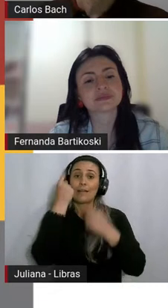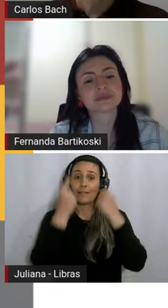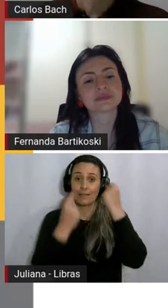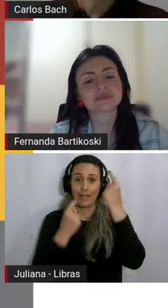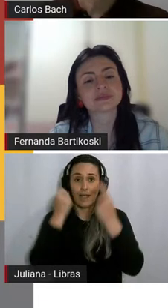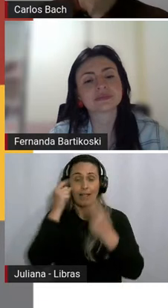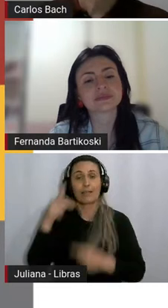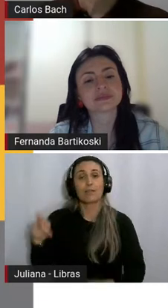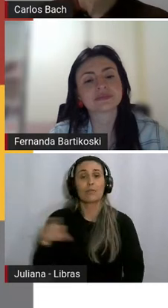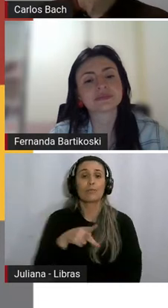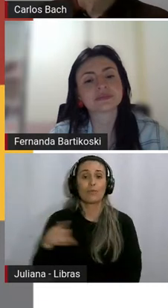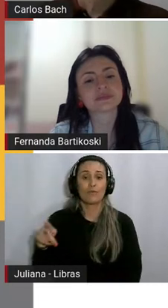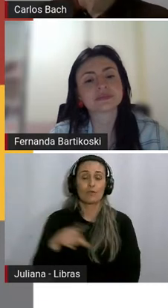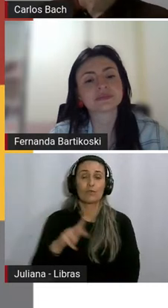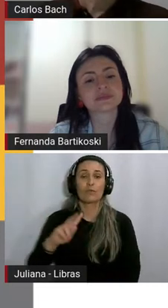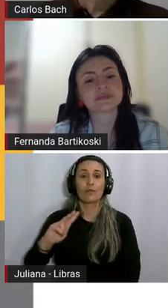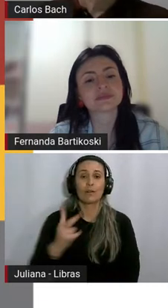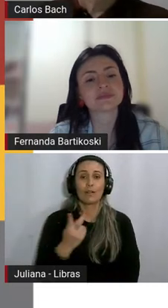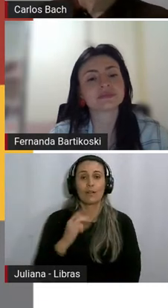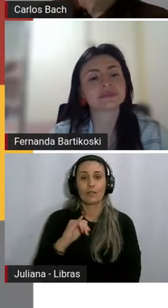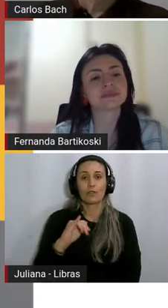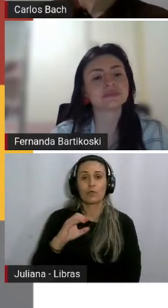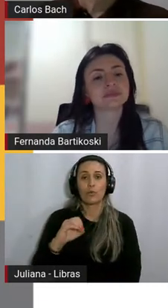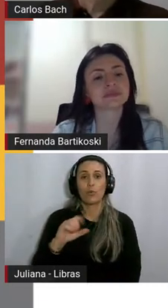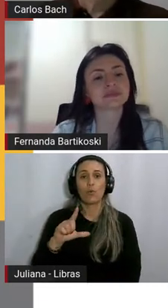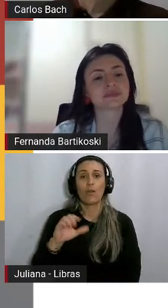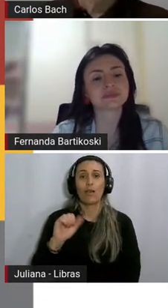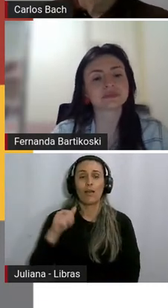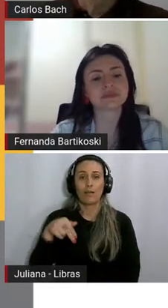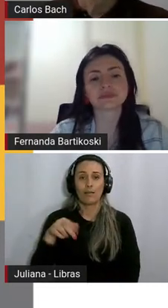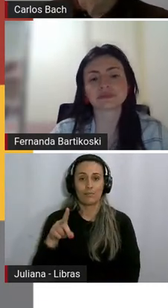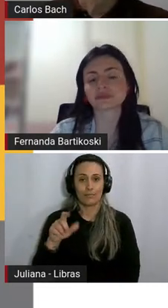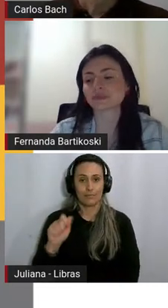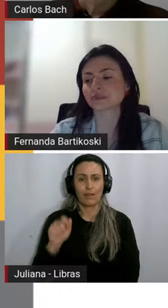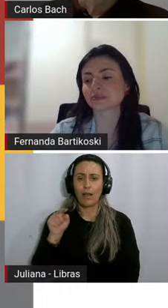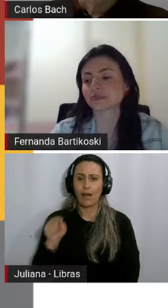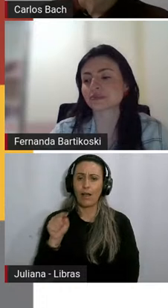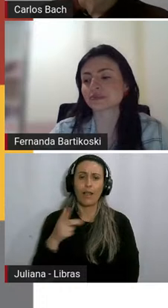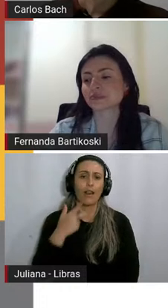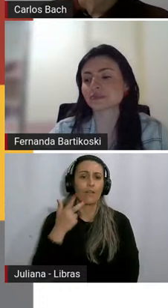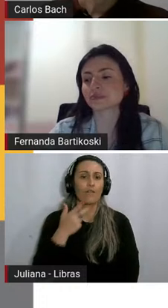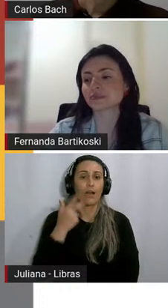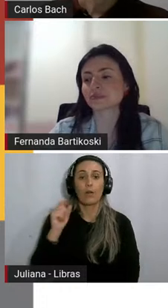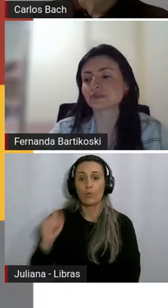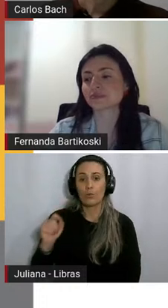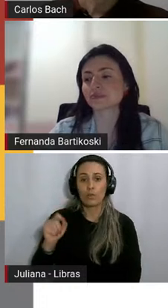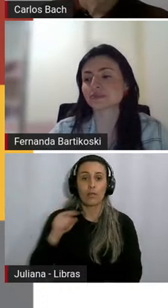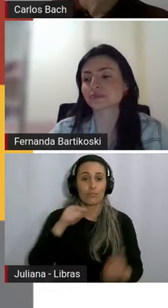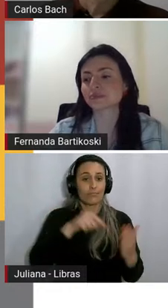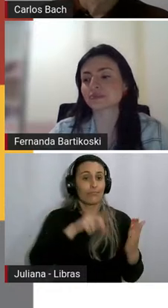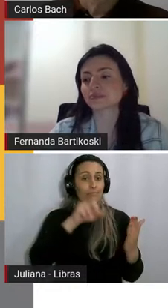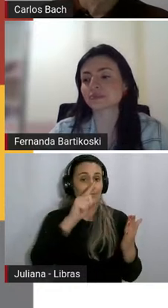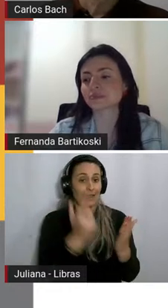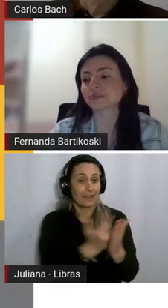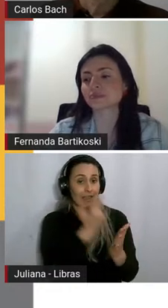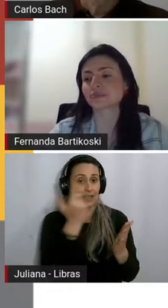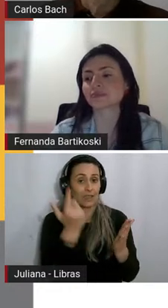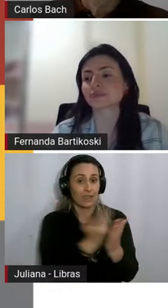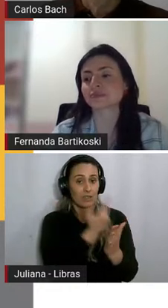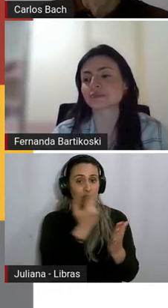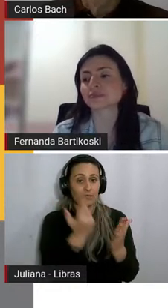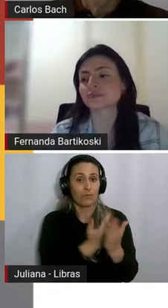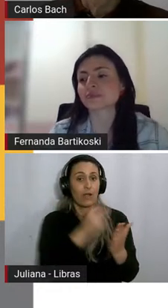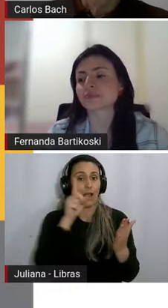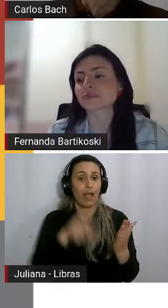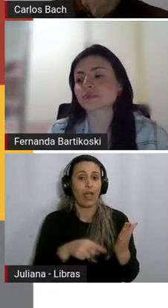que está ali na sequência, né? Que ela diz justamente isso, que o livro, ele é as lentes com que a gente vai